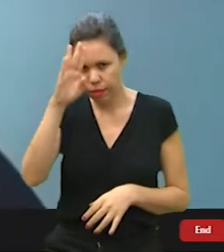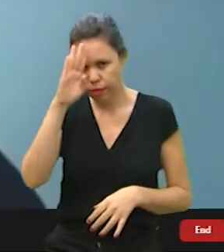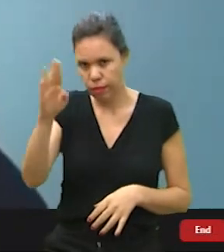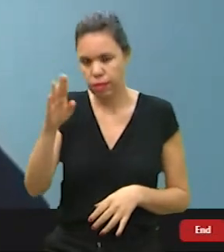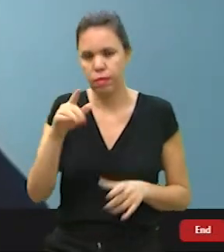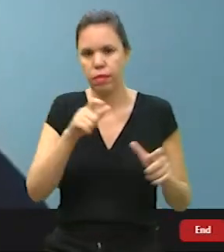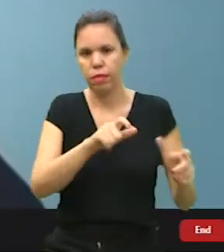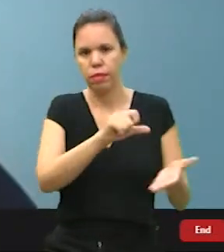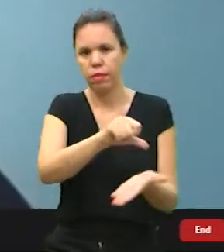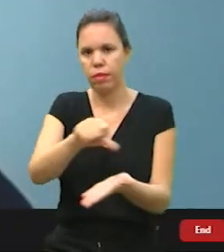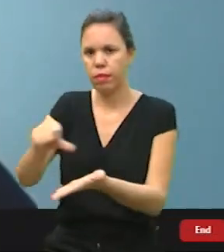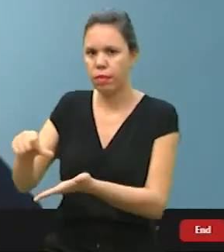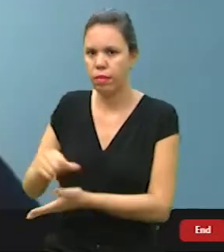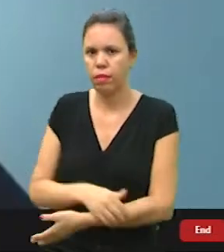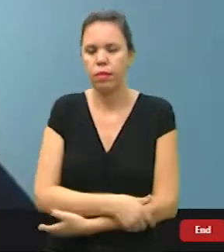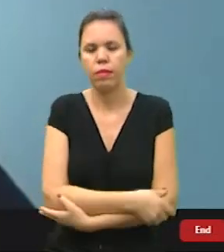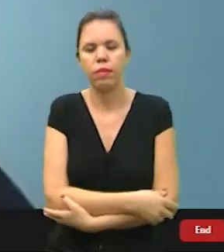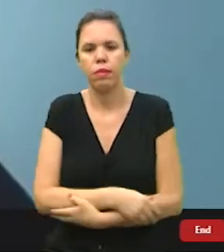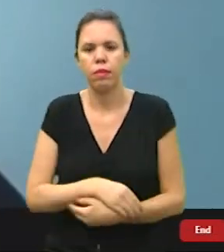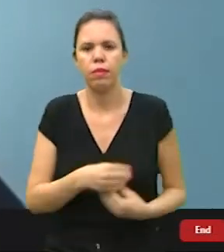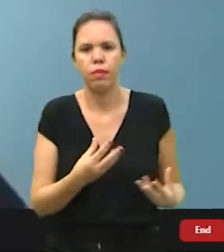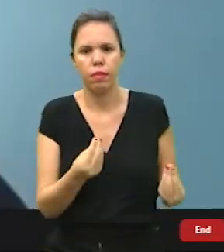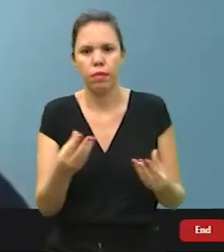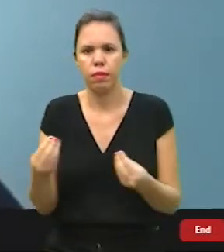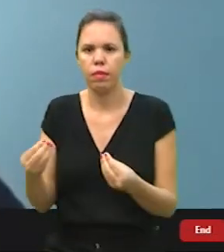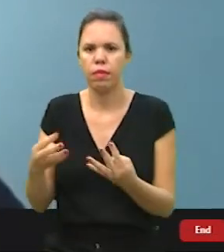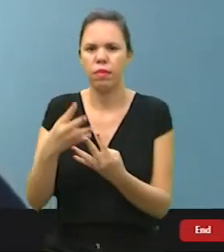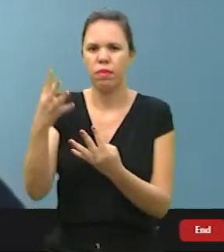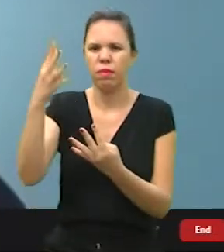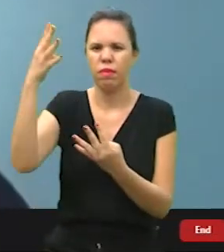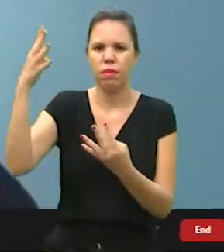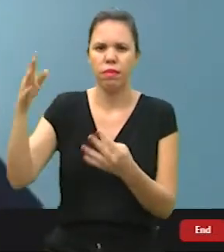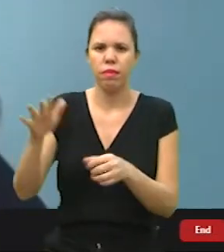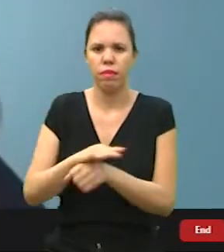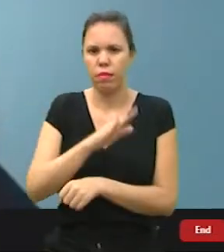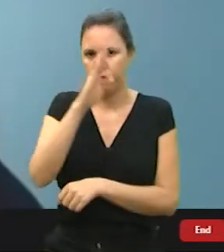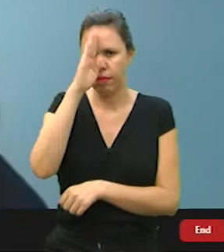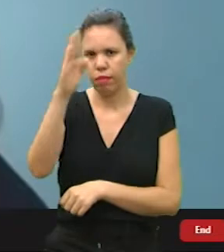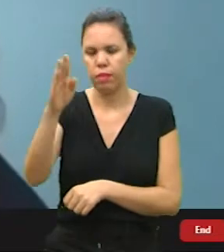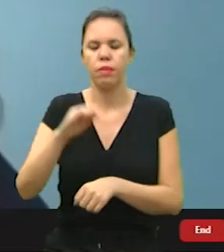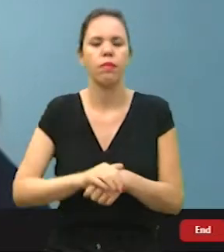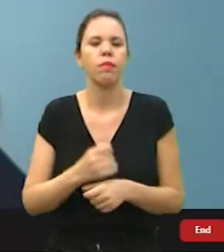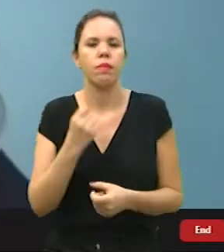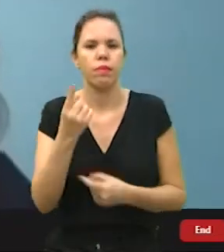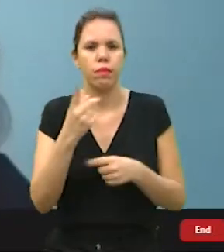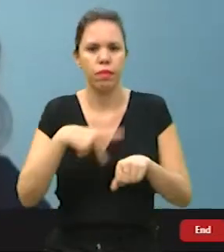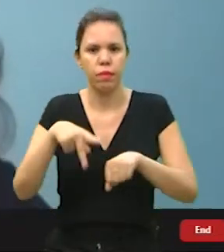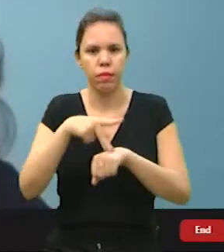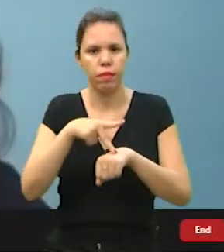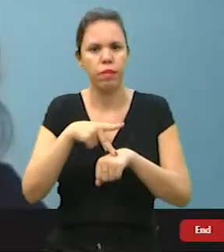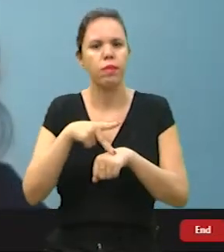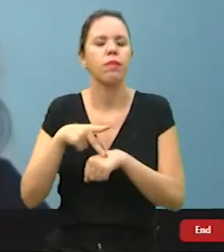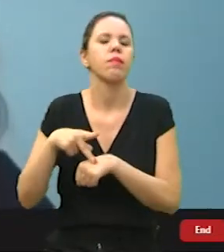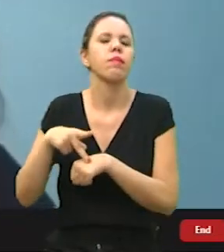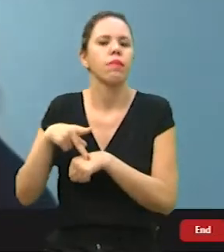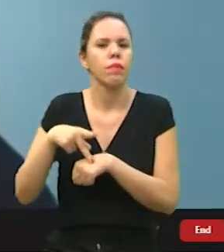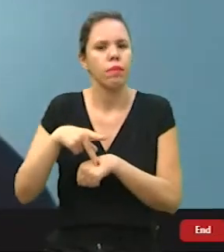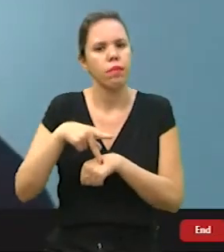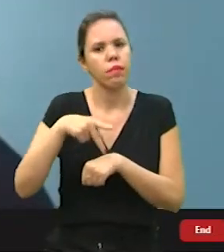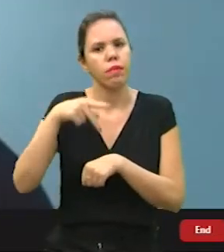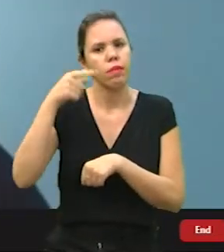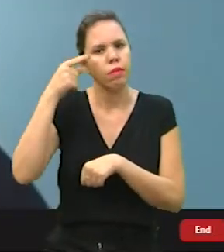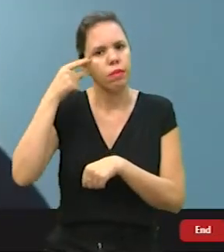principalmente em locais que são muito poluídos, principalmente em alguns países da Ásia,